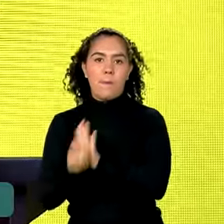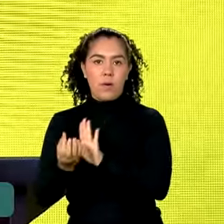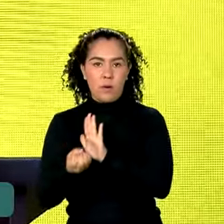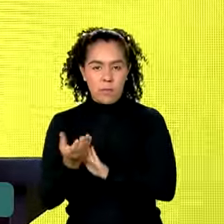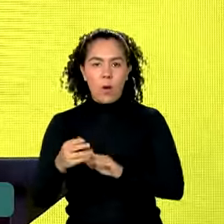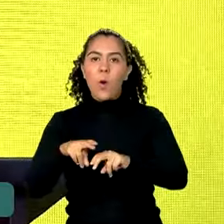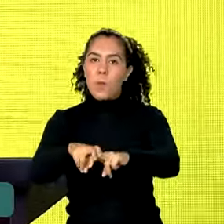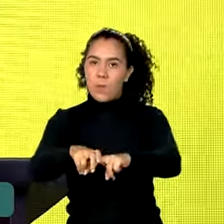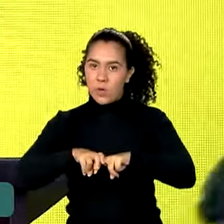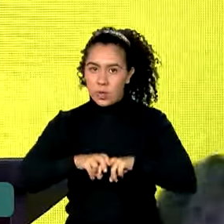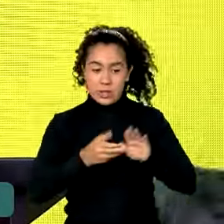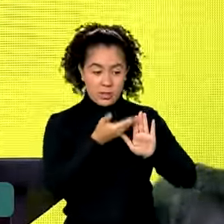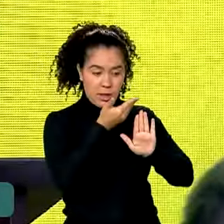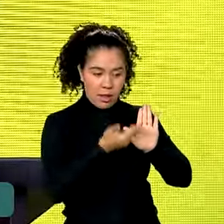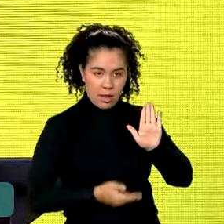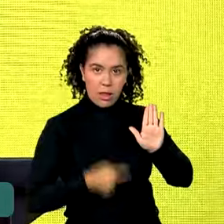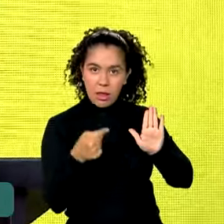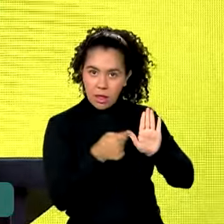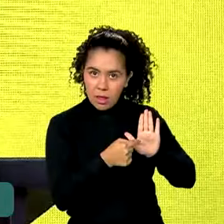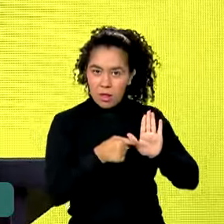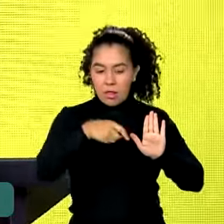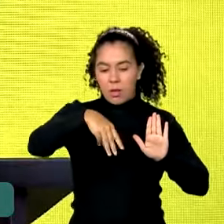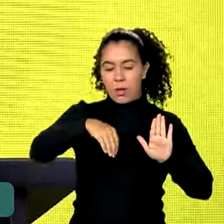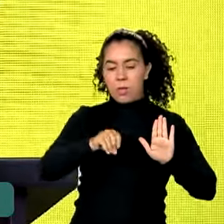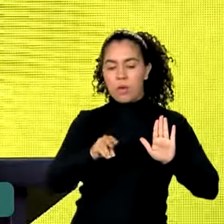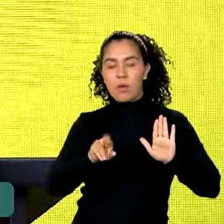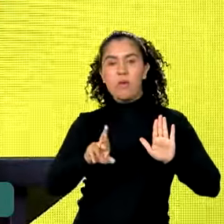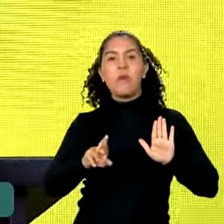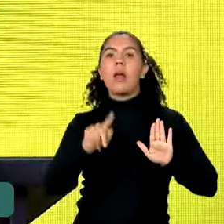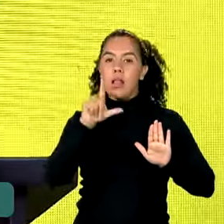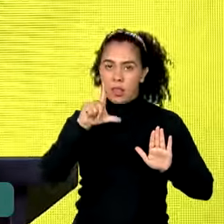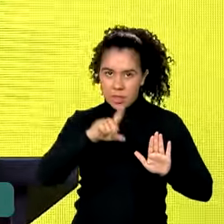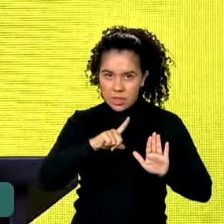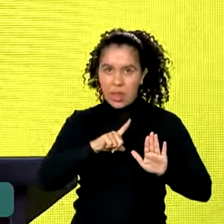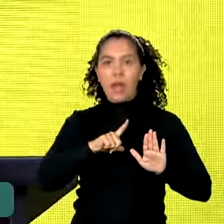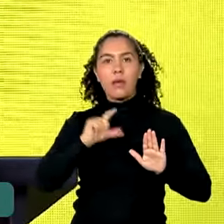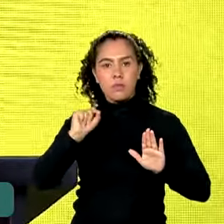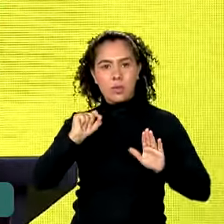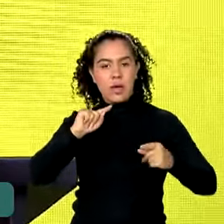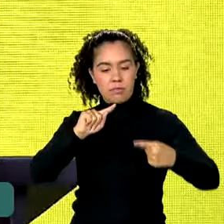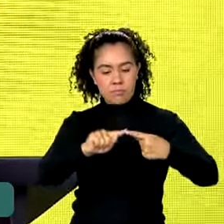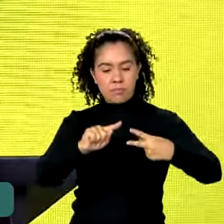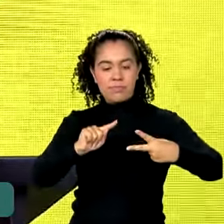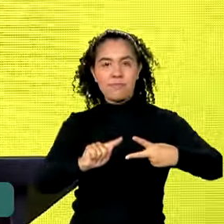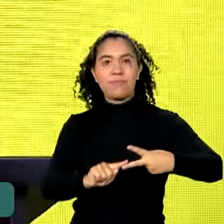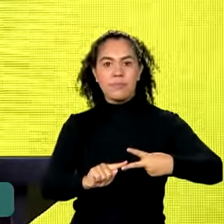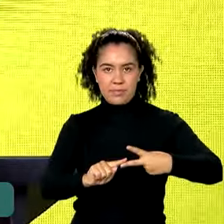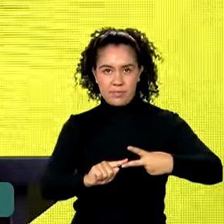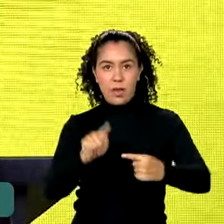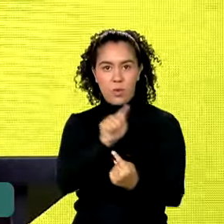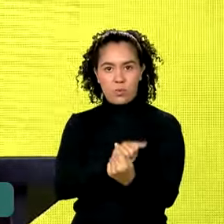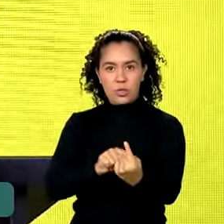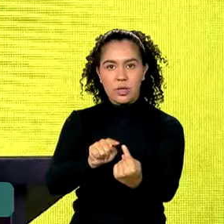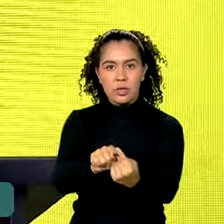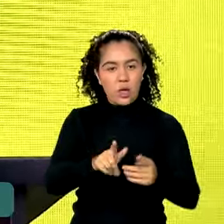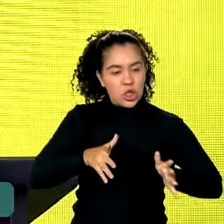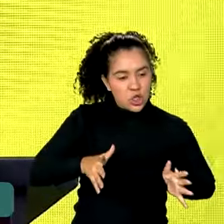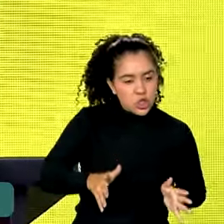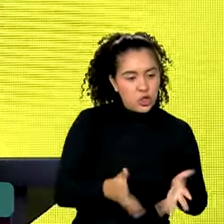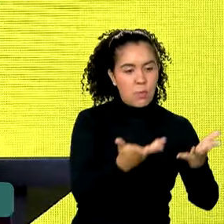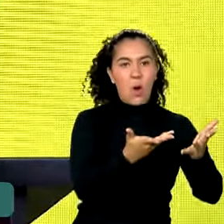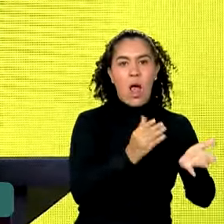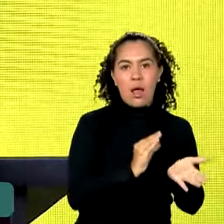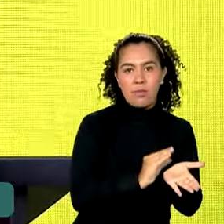presidente Lula, ao encontro desses dois objetivos, estimular investimento e estimular